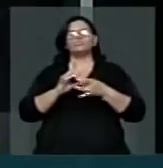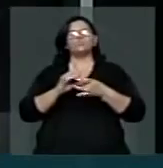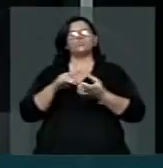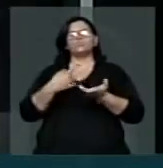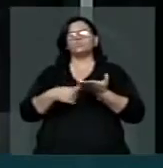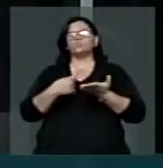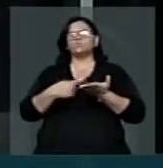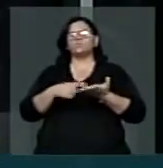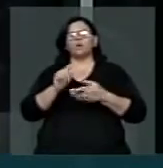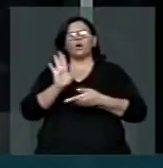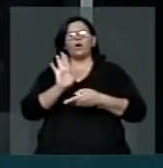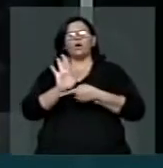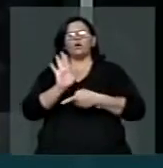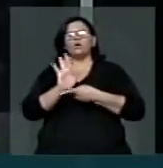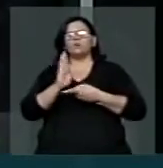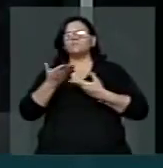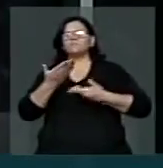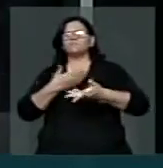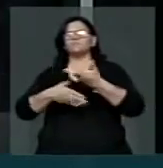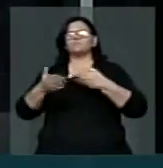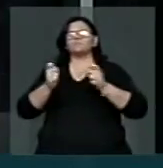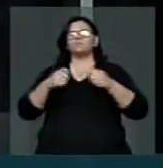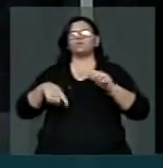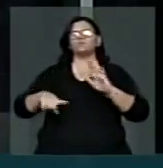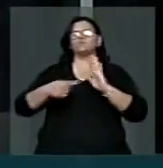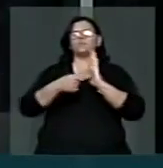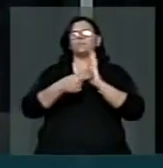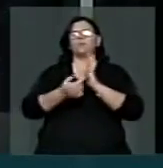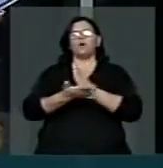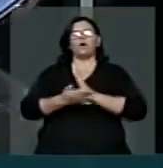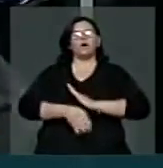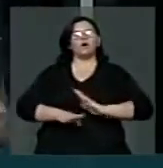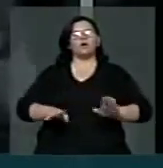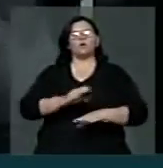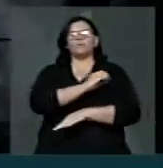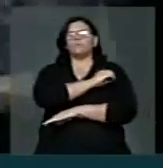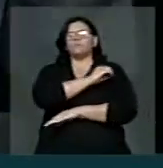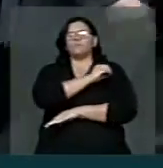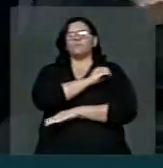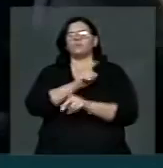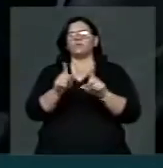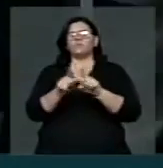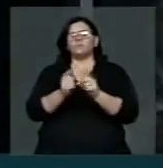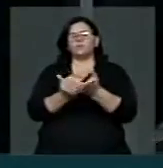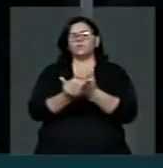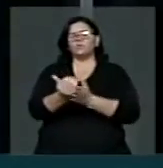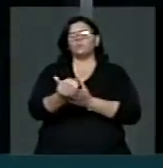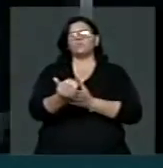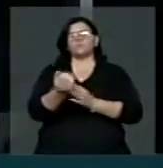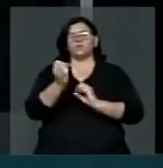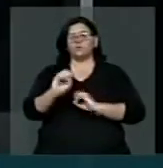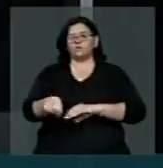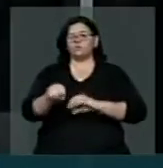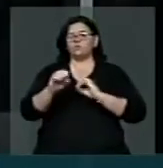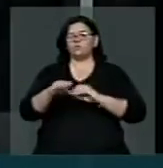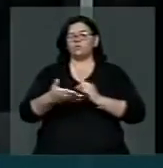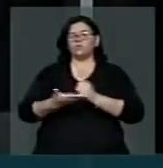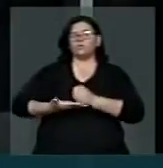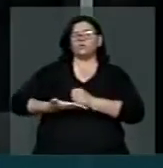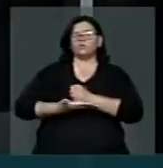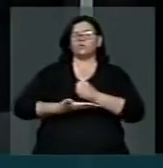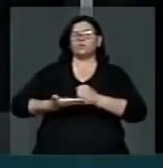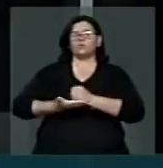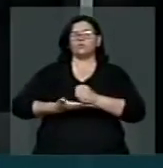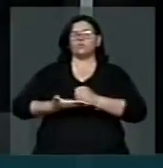mutualmente, possa ter a meta de acabar com o analfabetismo e de começar a educação básica nos anos